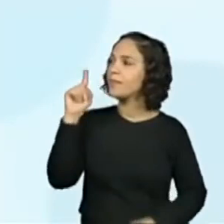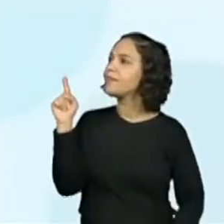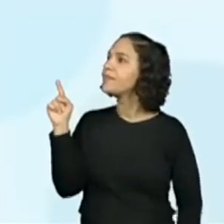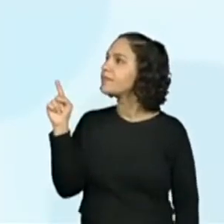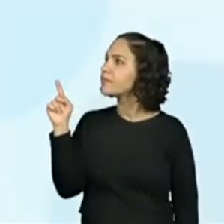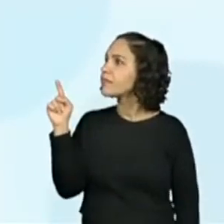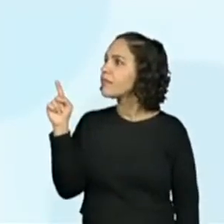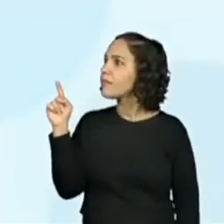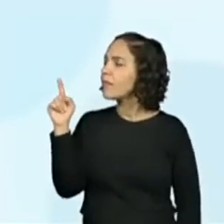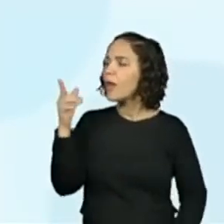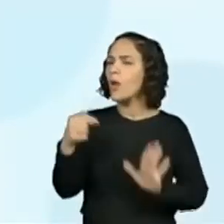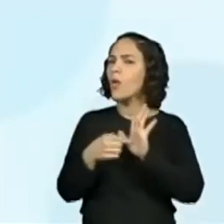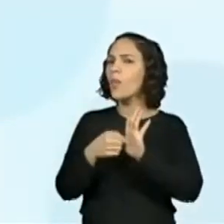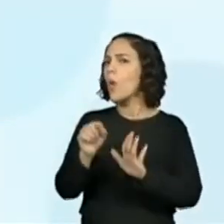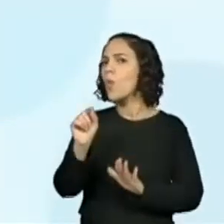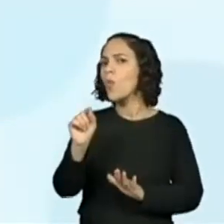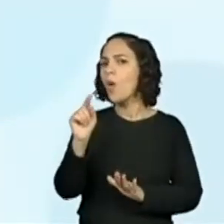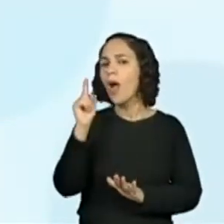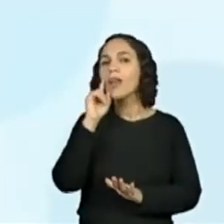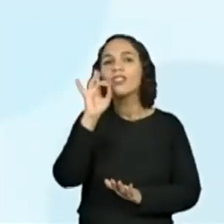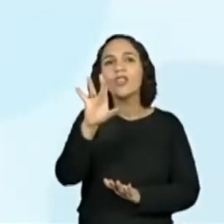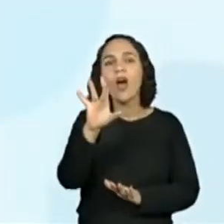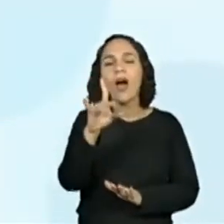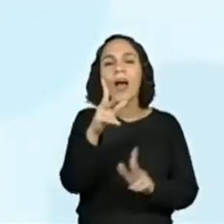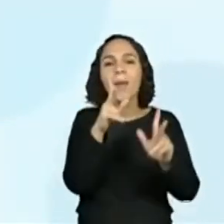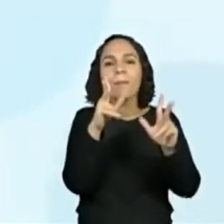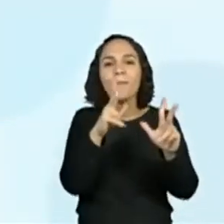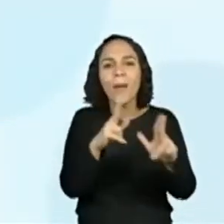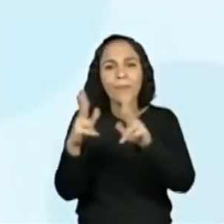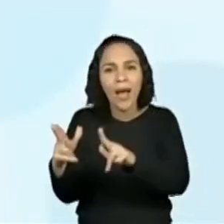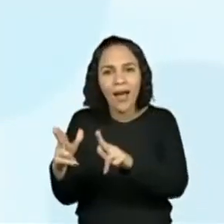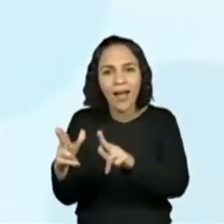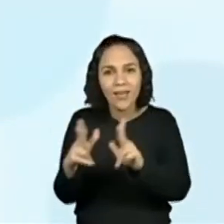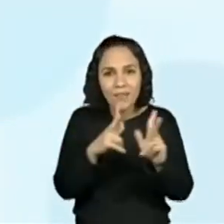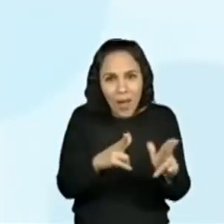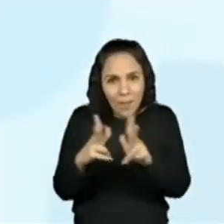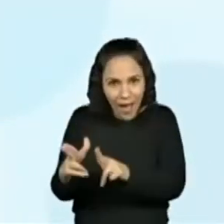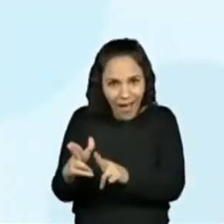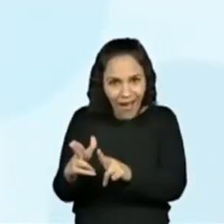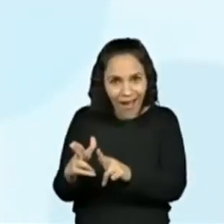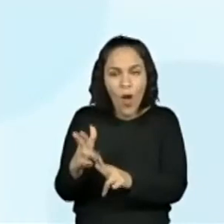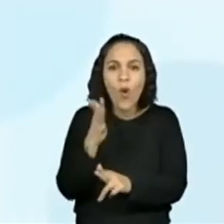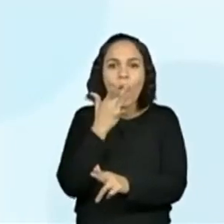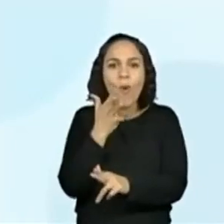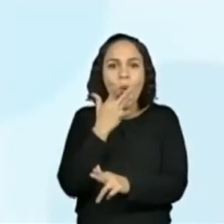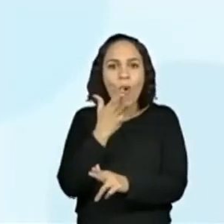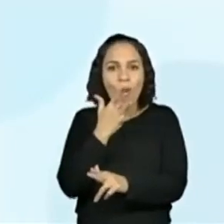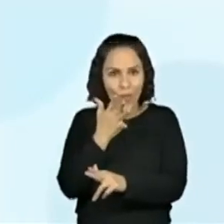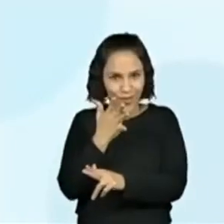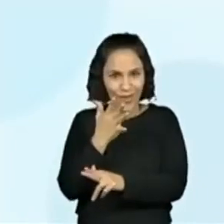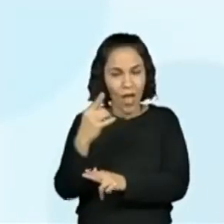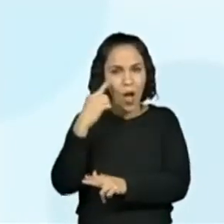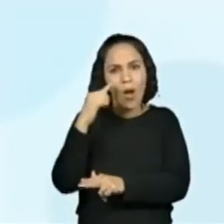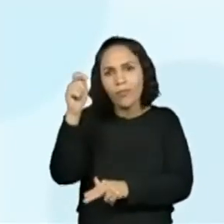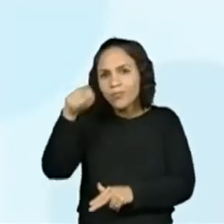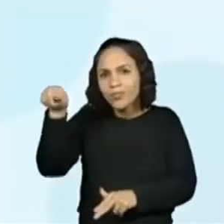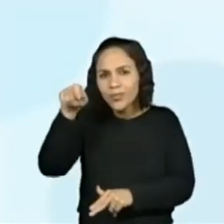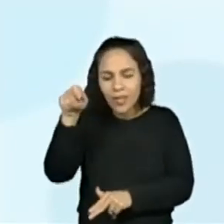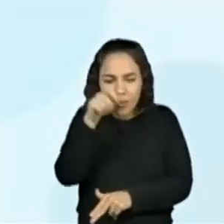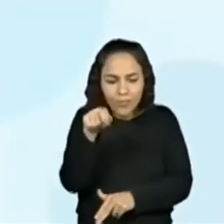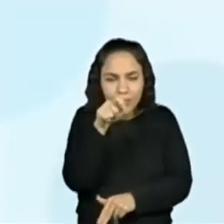quadro, só que aqui, ó, a gente só coloriu os repetidos. Então, olha aqui, quantas